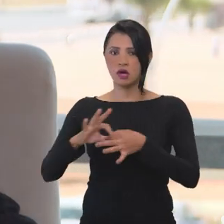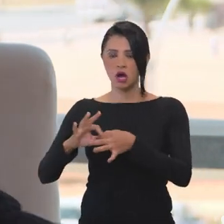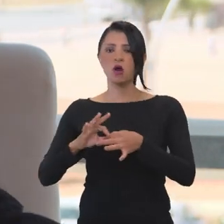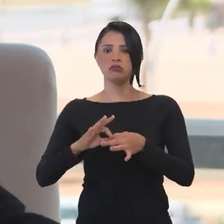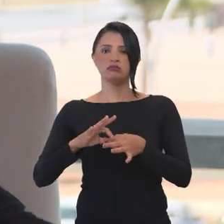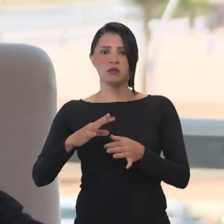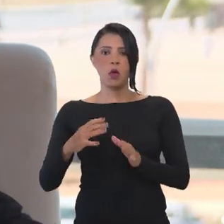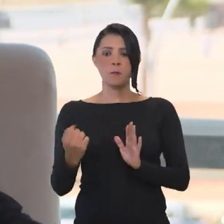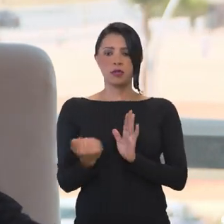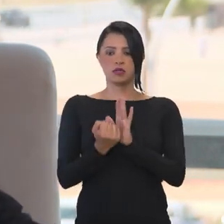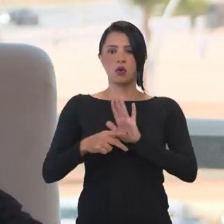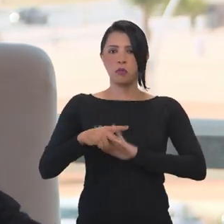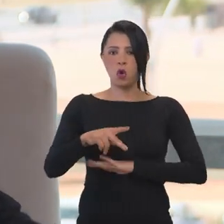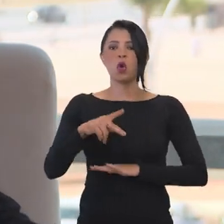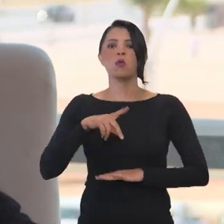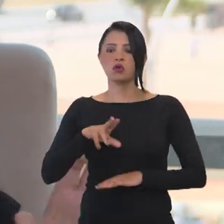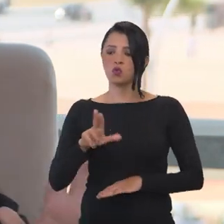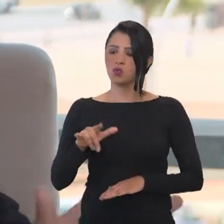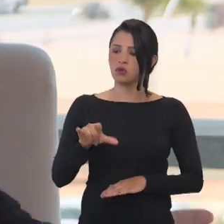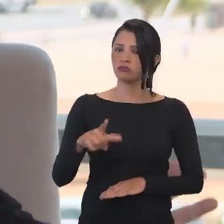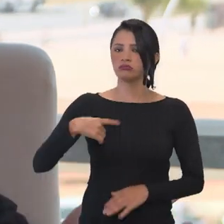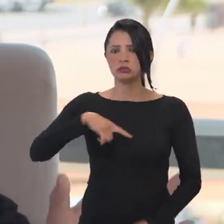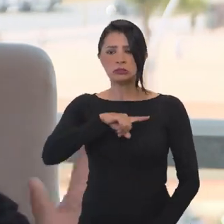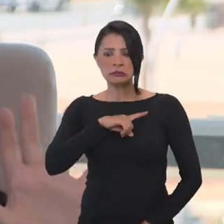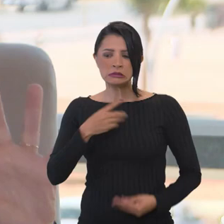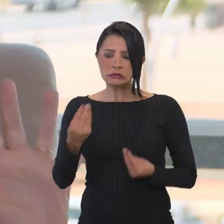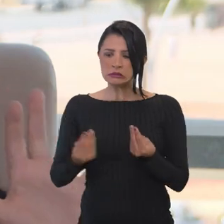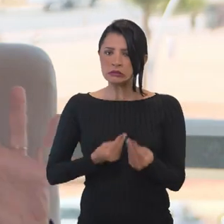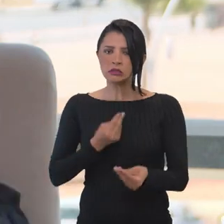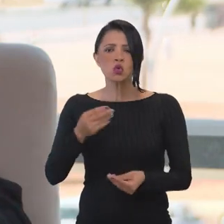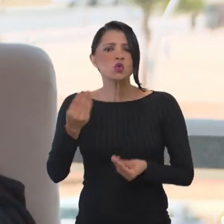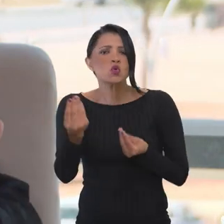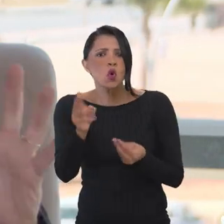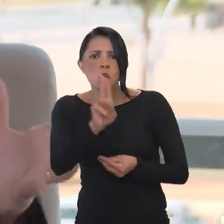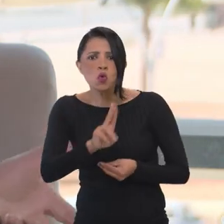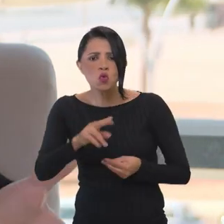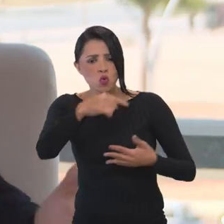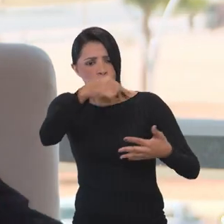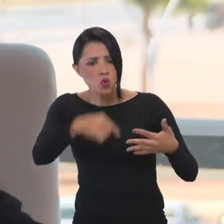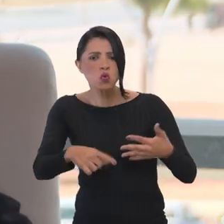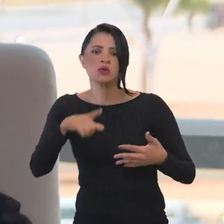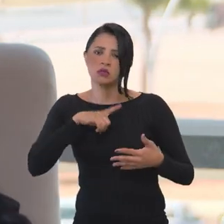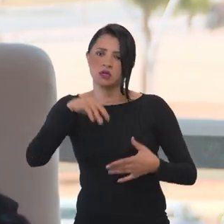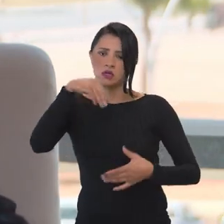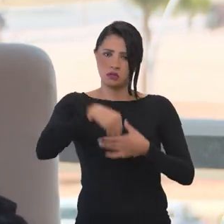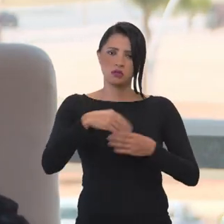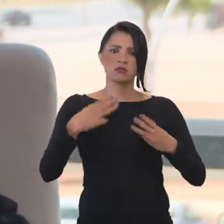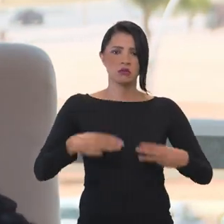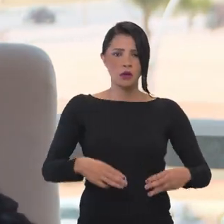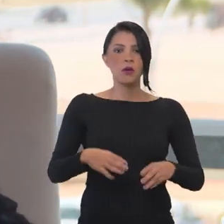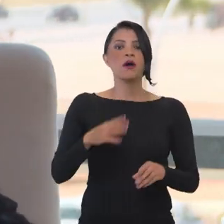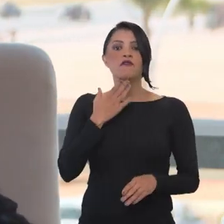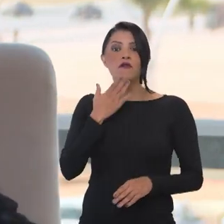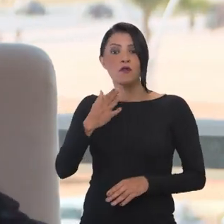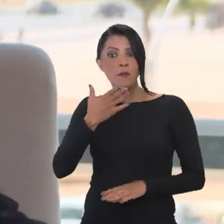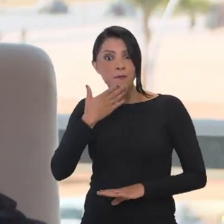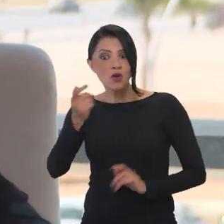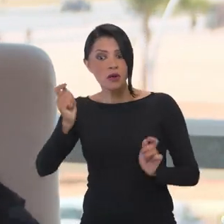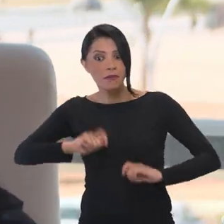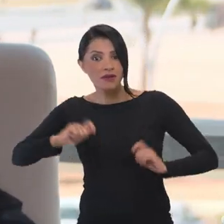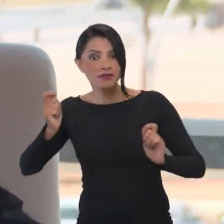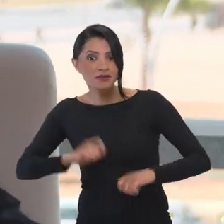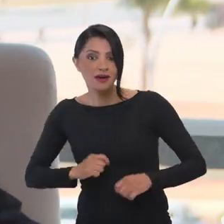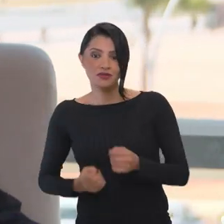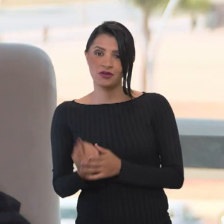estatais e o patrimônio da União. Então, gente está trabalhando muito em como é que a gente usa esses instrumentos que a gente tem no Ministério para melhorar a